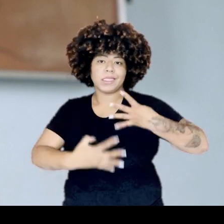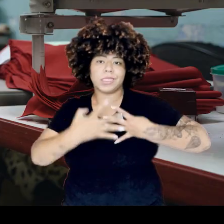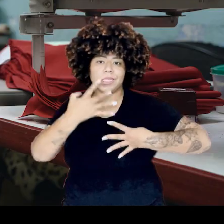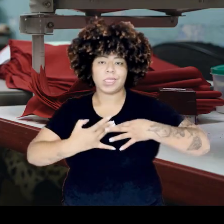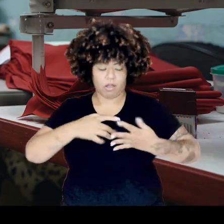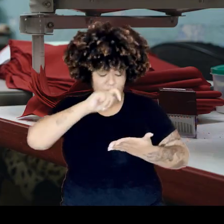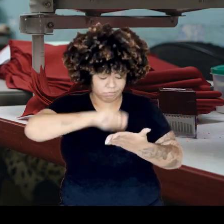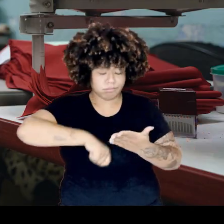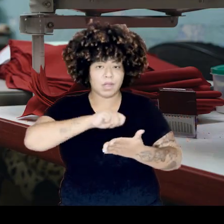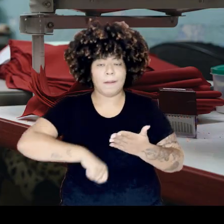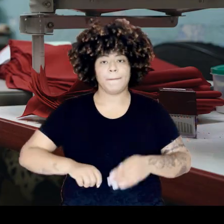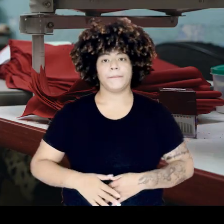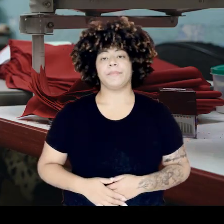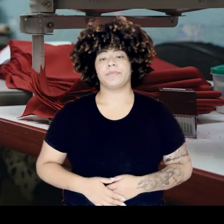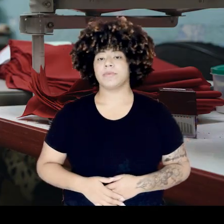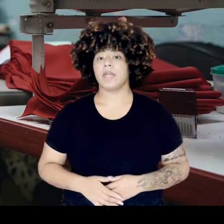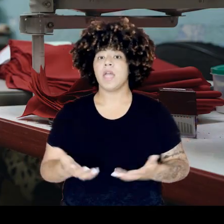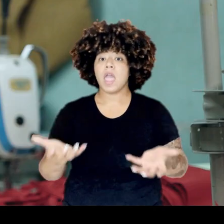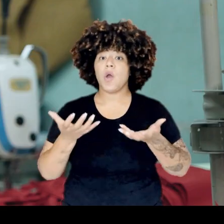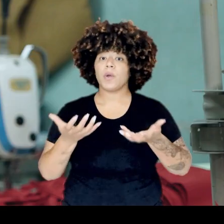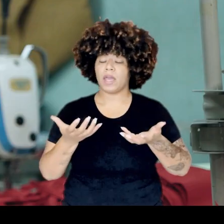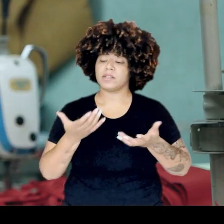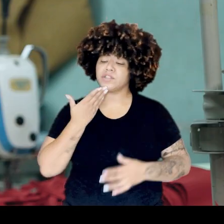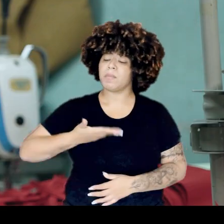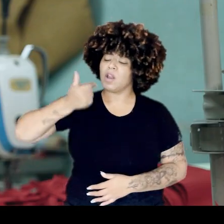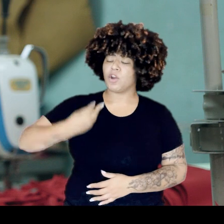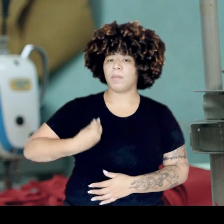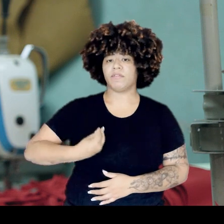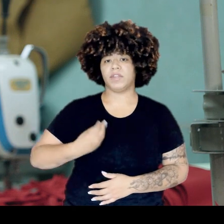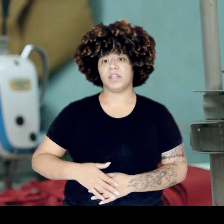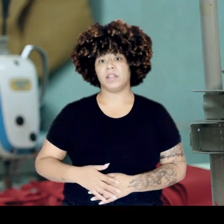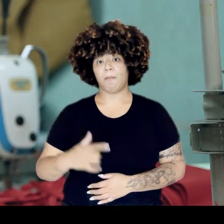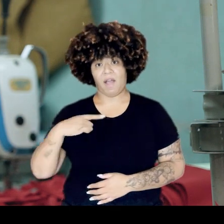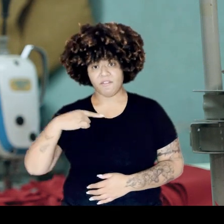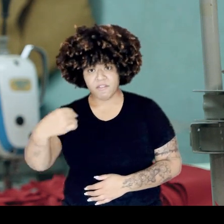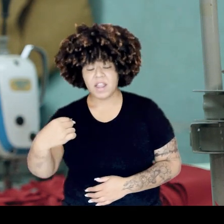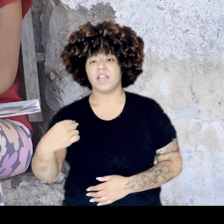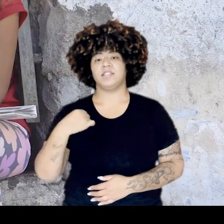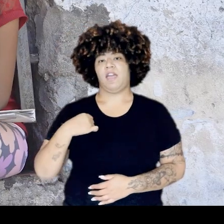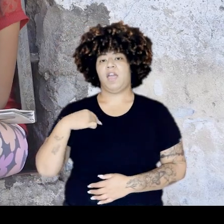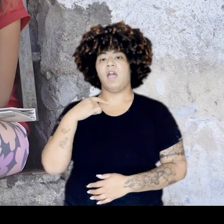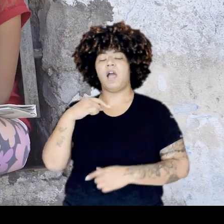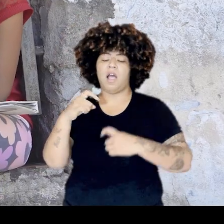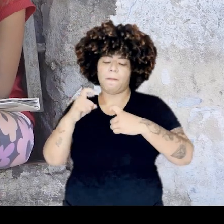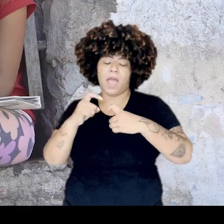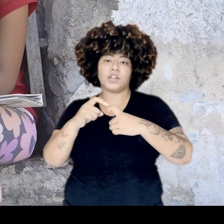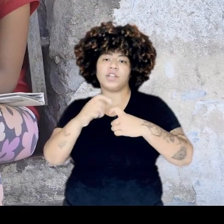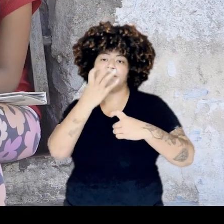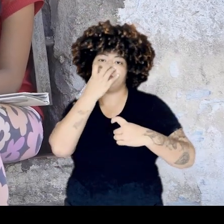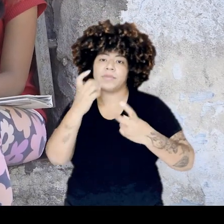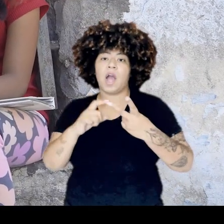escrita. Mas eu quero que meus filhos sejam melhor que eu. Minha filha, uma quer ser veterinária, a outra quer ser dentista.